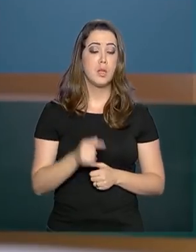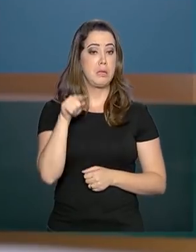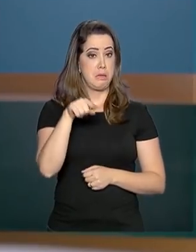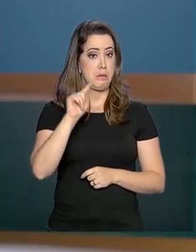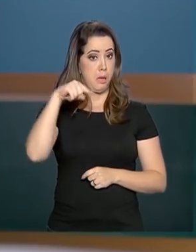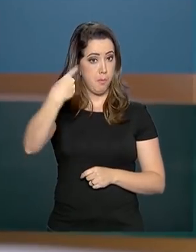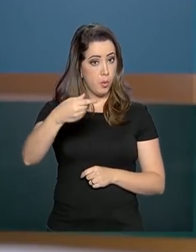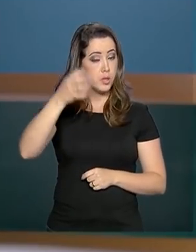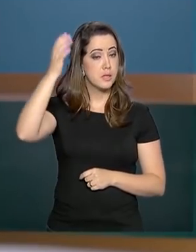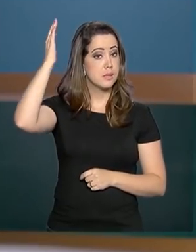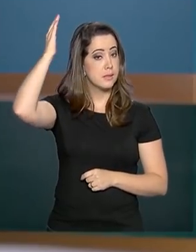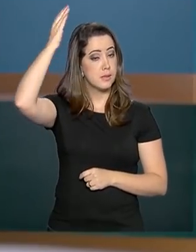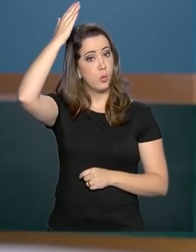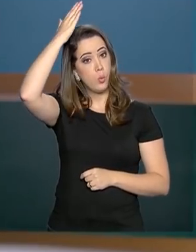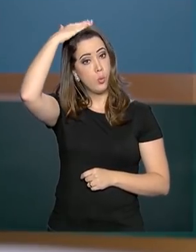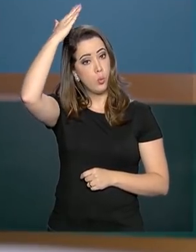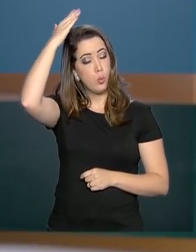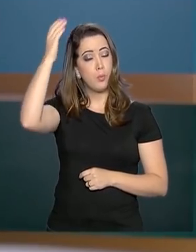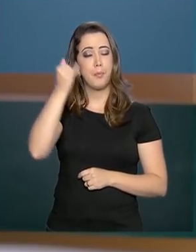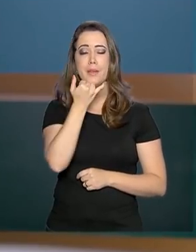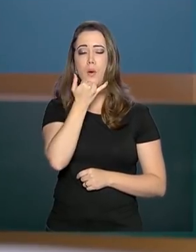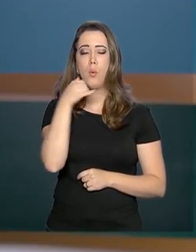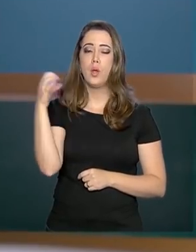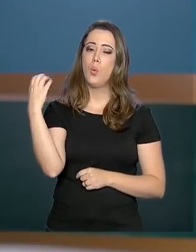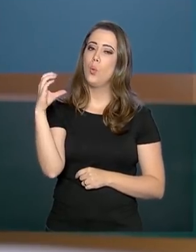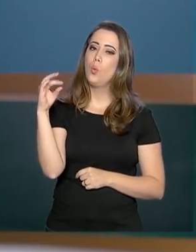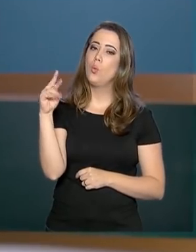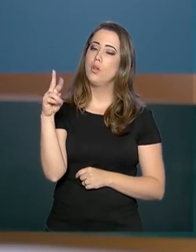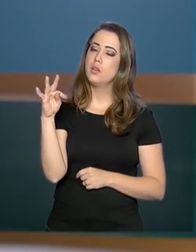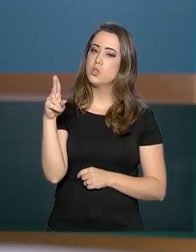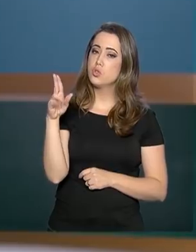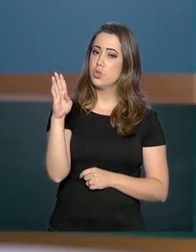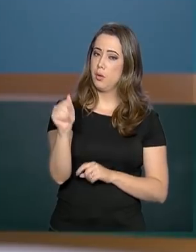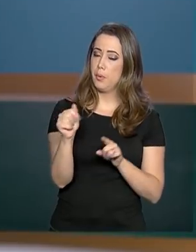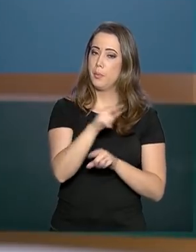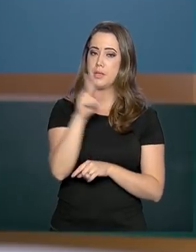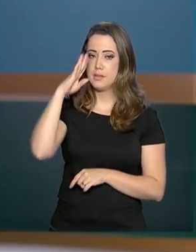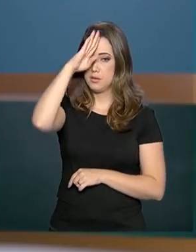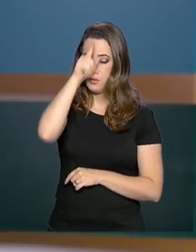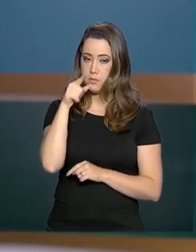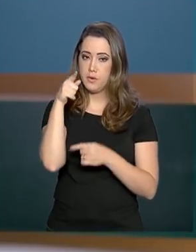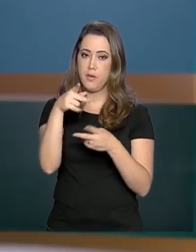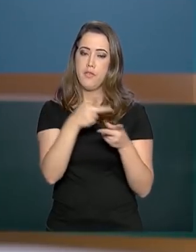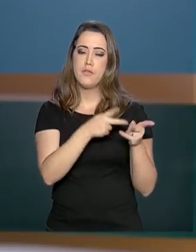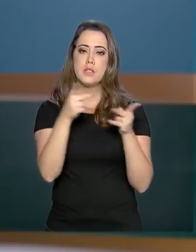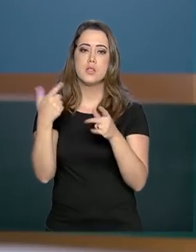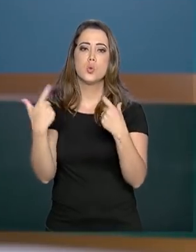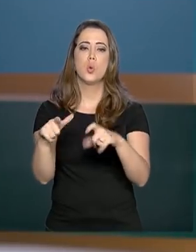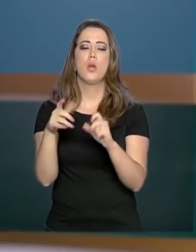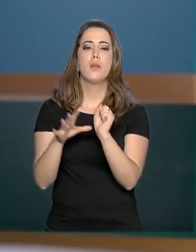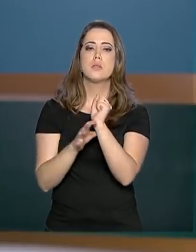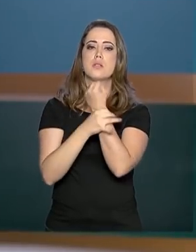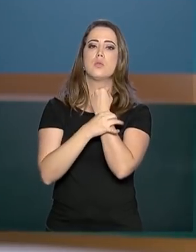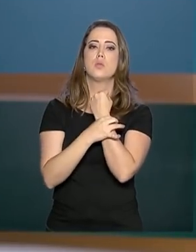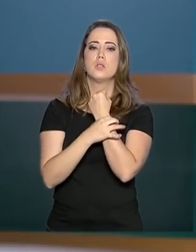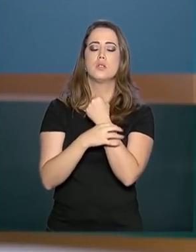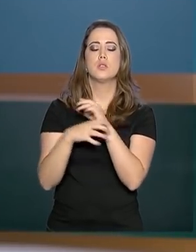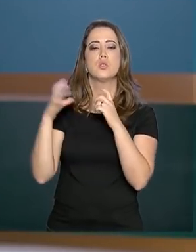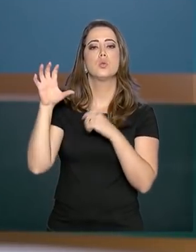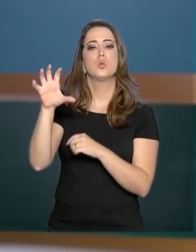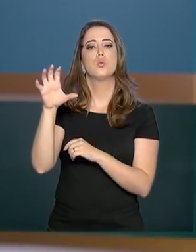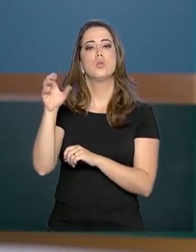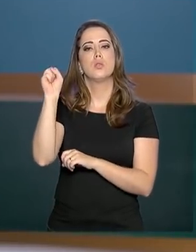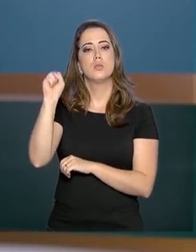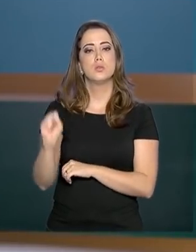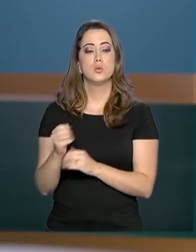Curitiba, o presidente Jair Bolsonaro visita o Centro Integrado de Inteligência e Segurança Pública da região sul e dá início às